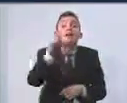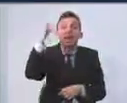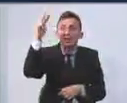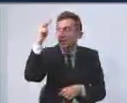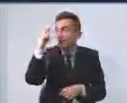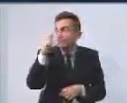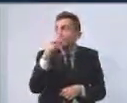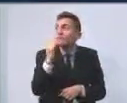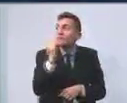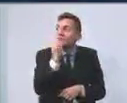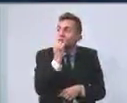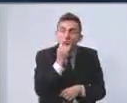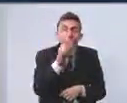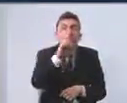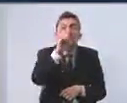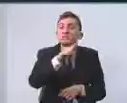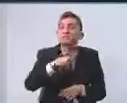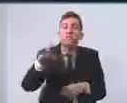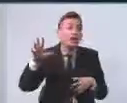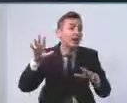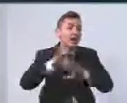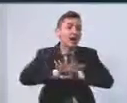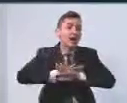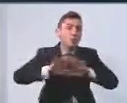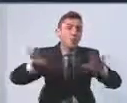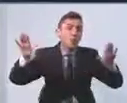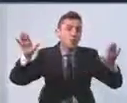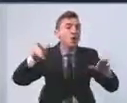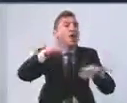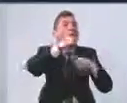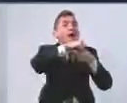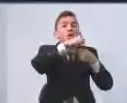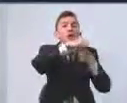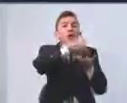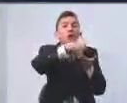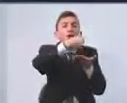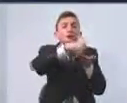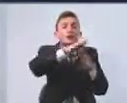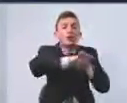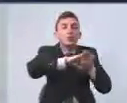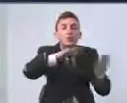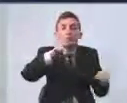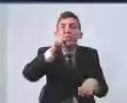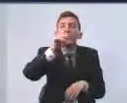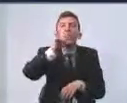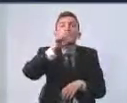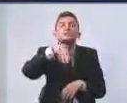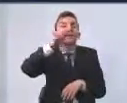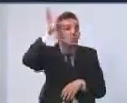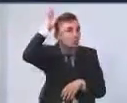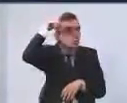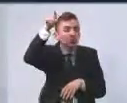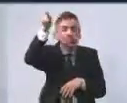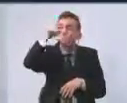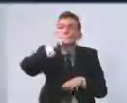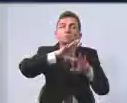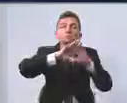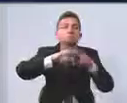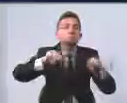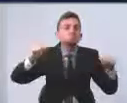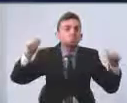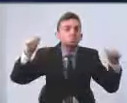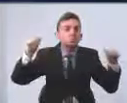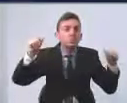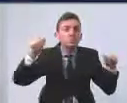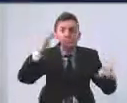desculpa, tudo entre aspas, limpa. Cracolândia, limpa. Lago do Paissandu, limpa. As pessoas são